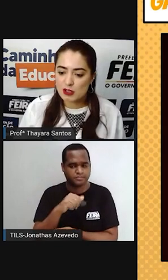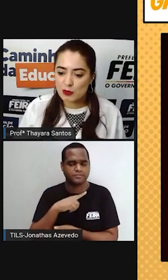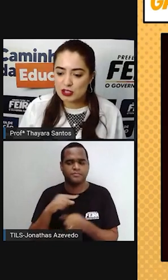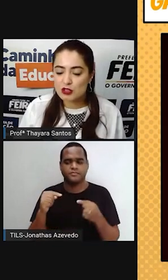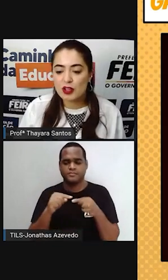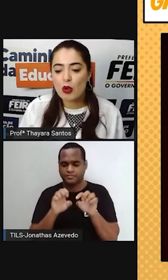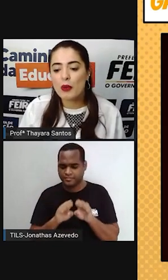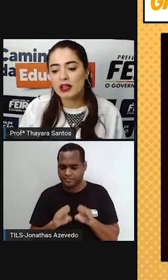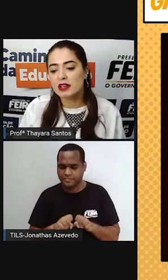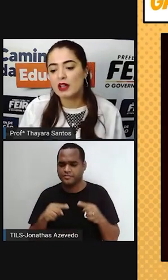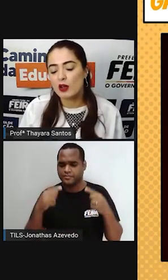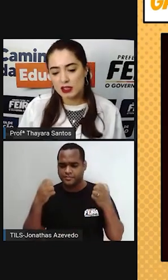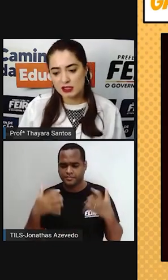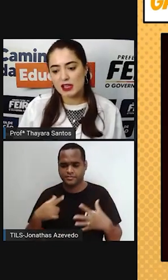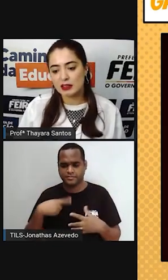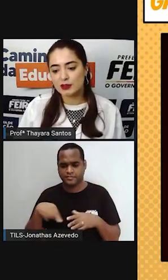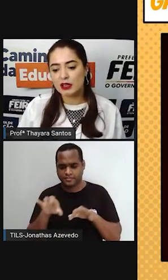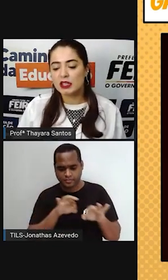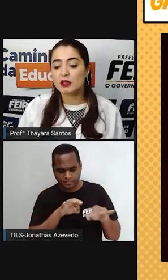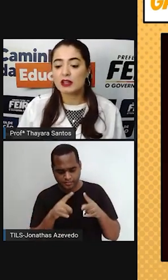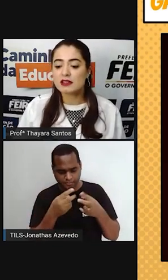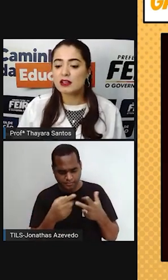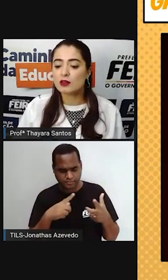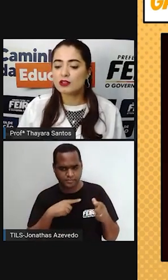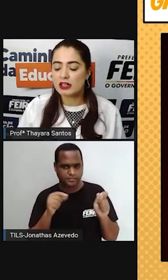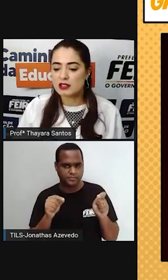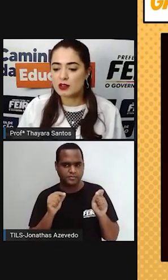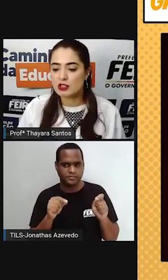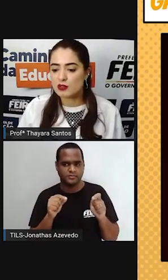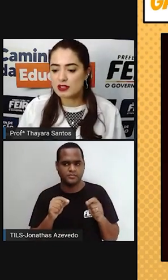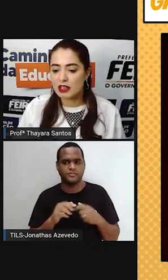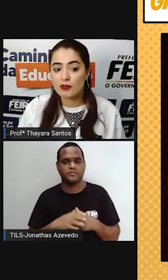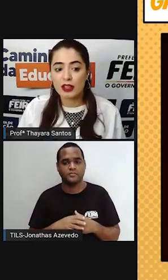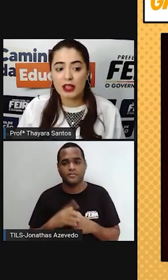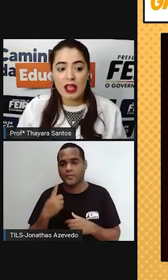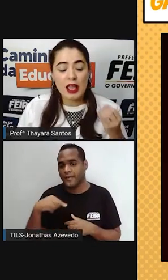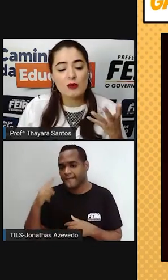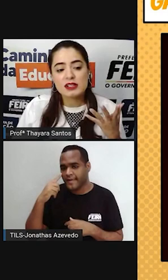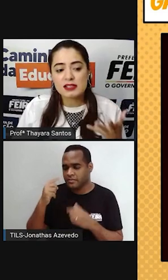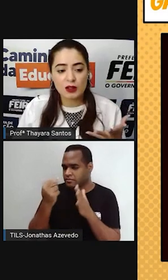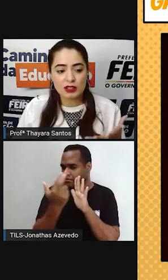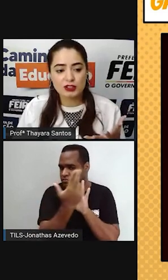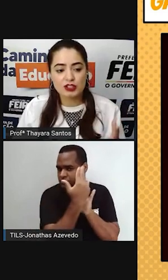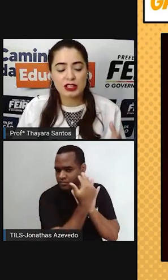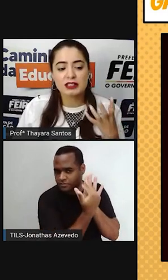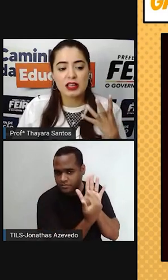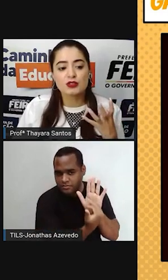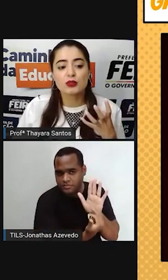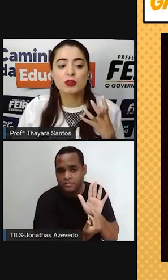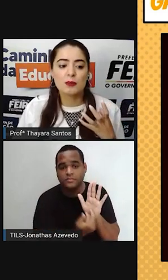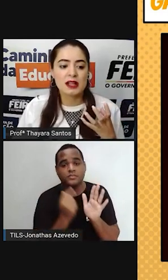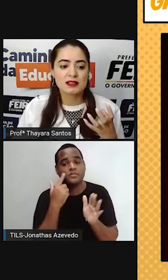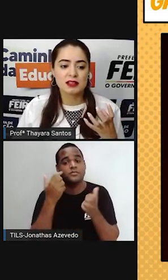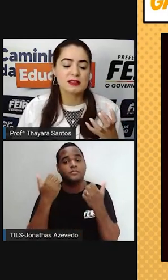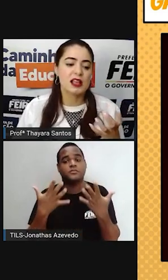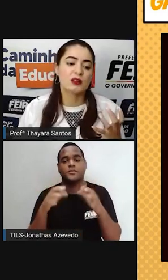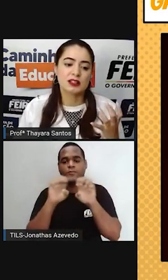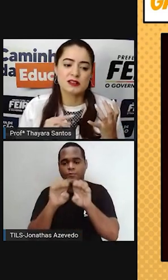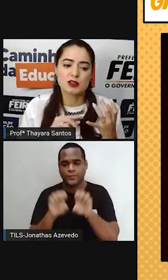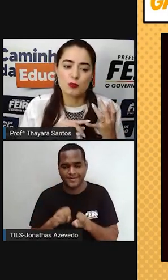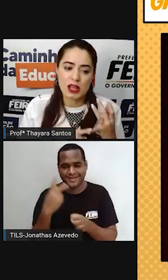esquema só para a gente ver como é que ele está organizado. Então, nessa ilustração, a gente consegue ver. É uma célula, gente. Ela tem a estrutura básica da célula.